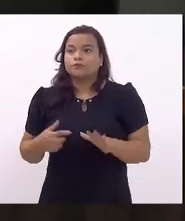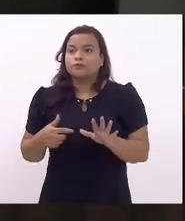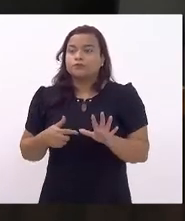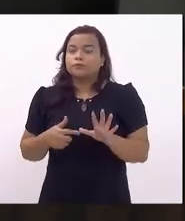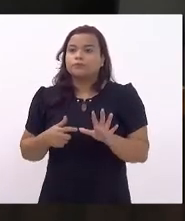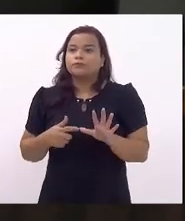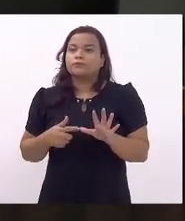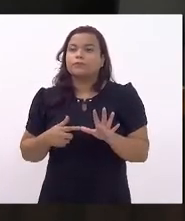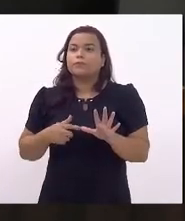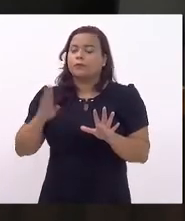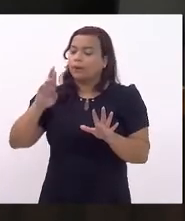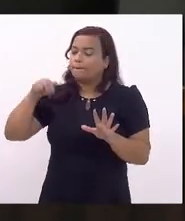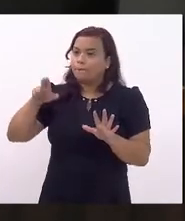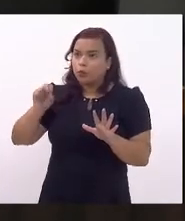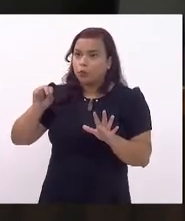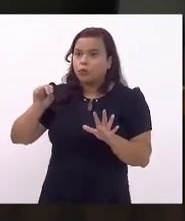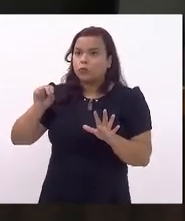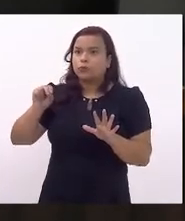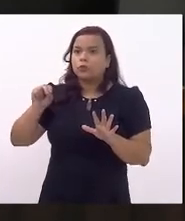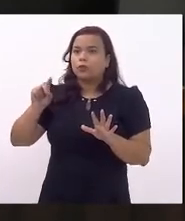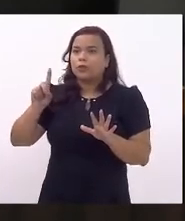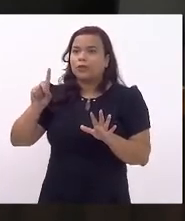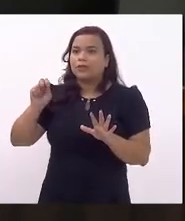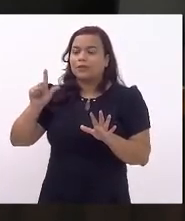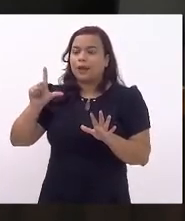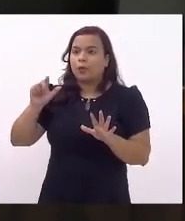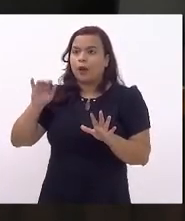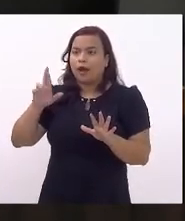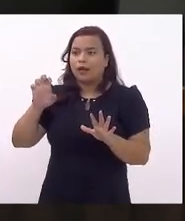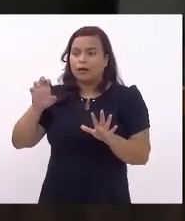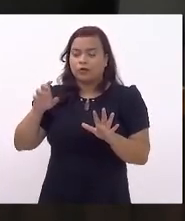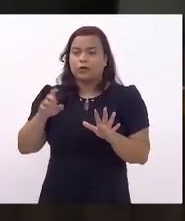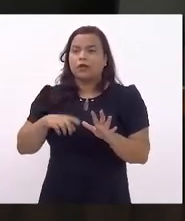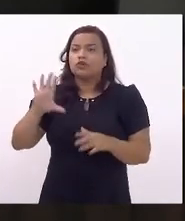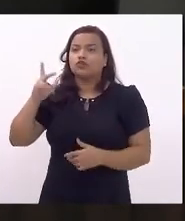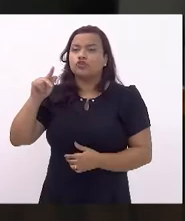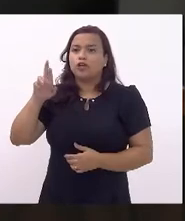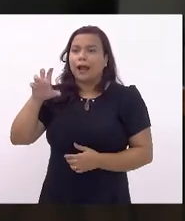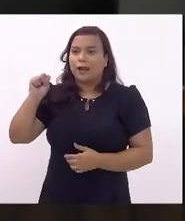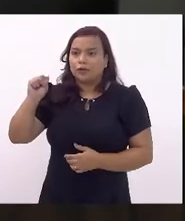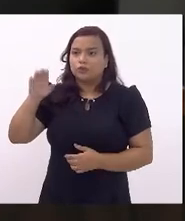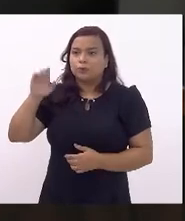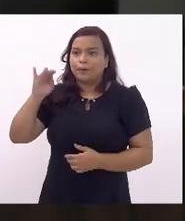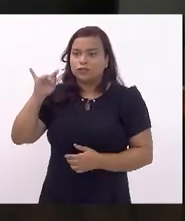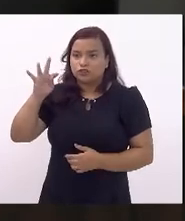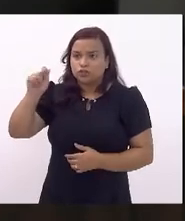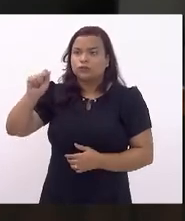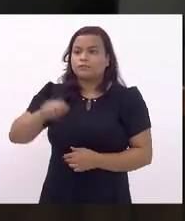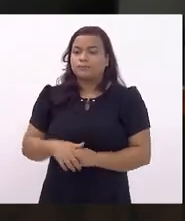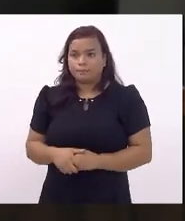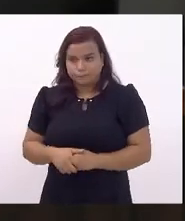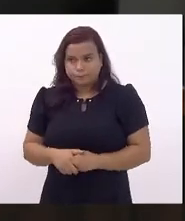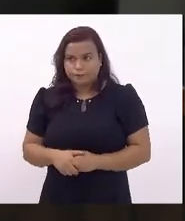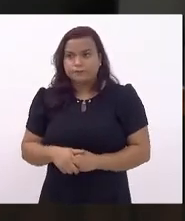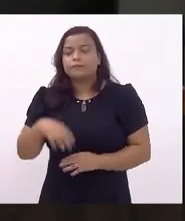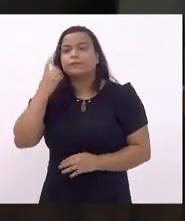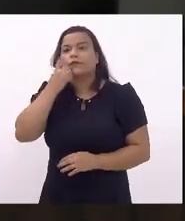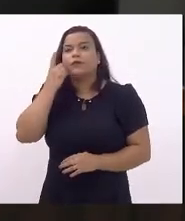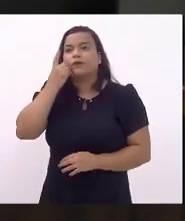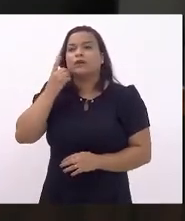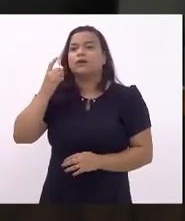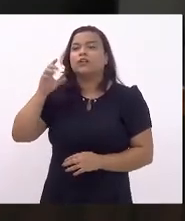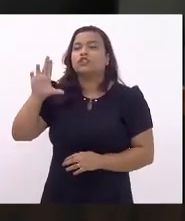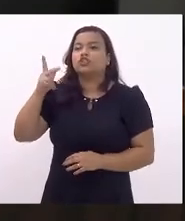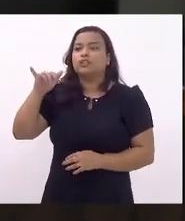deputado Bruno Dauaire, deputado Bruno Dauaire, deputado Charles Batista, deputado Charles Batista, deputado Chiquinho da